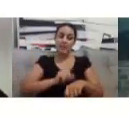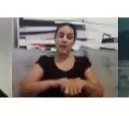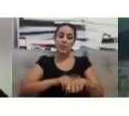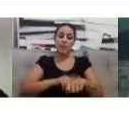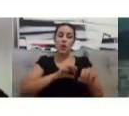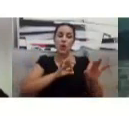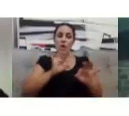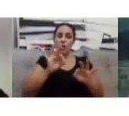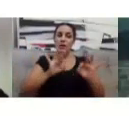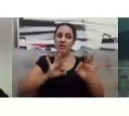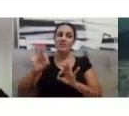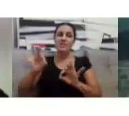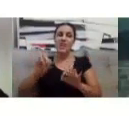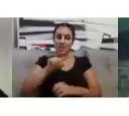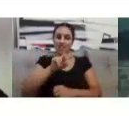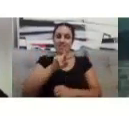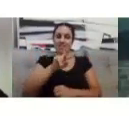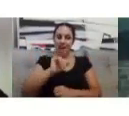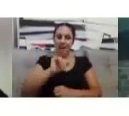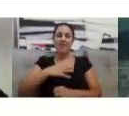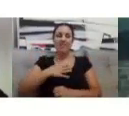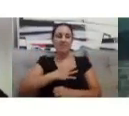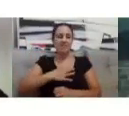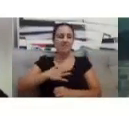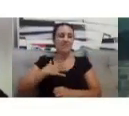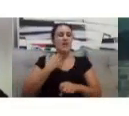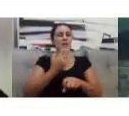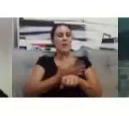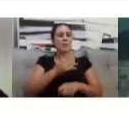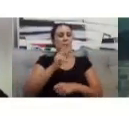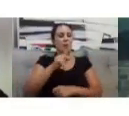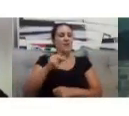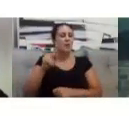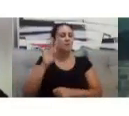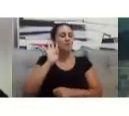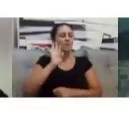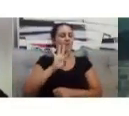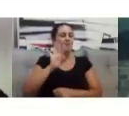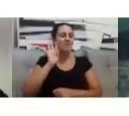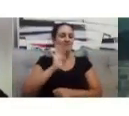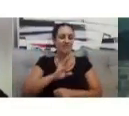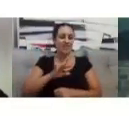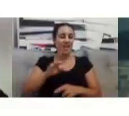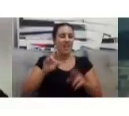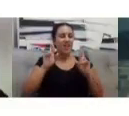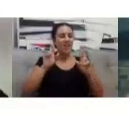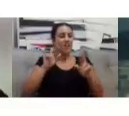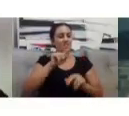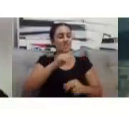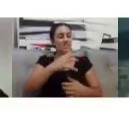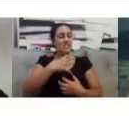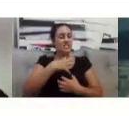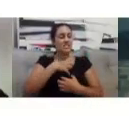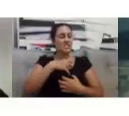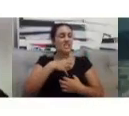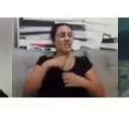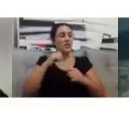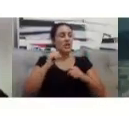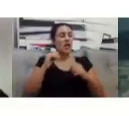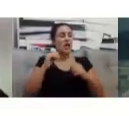Os professores são muito legais. E que vocês possam se sentir acolhidos. Por nós, veteranos do curso.